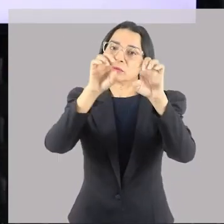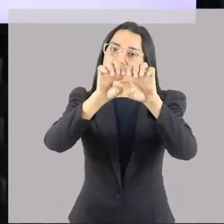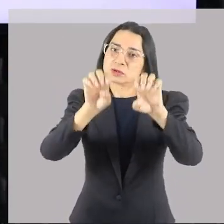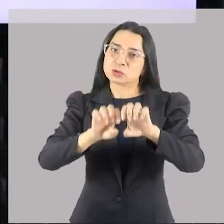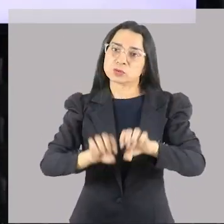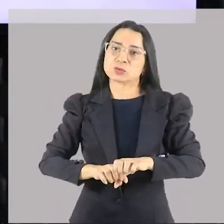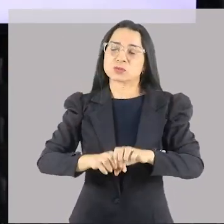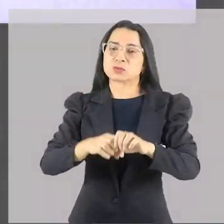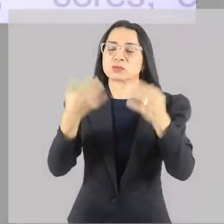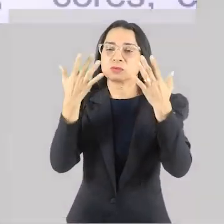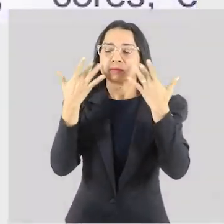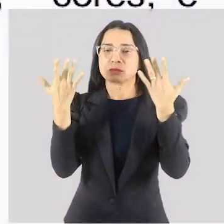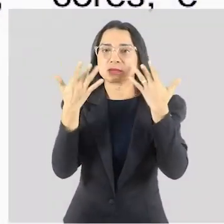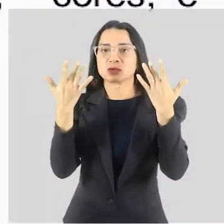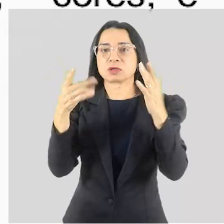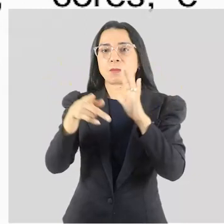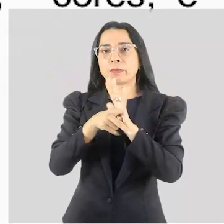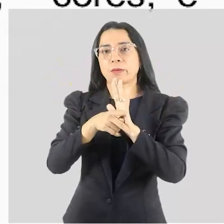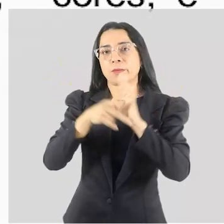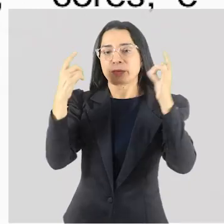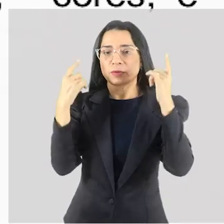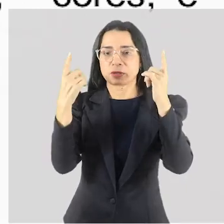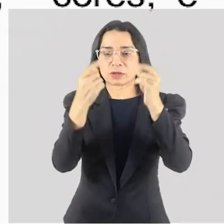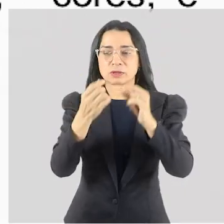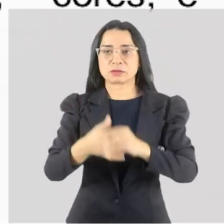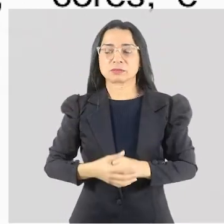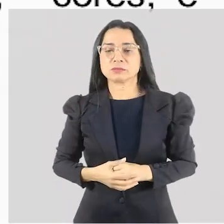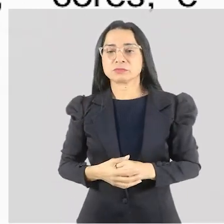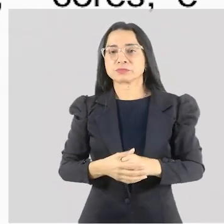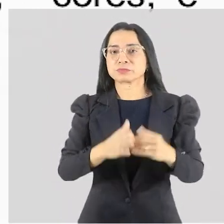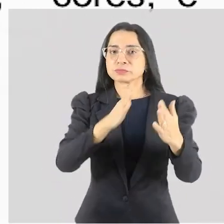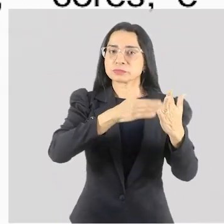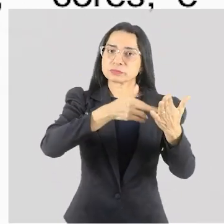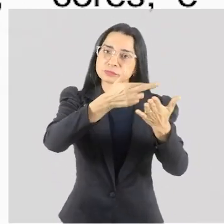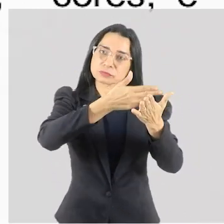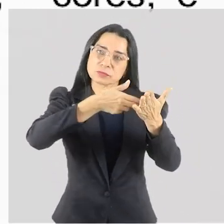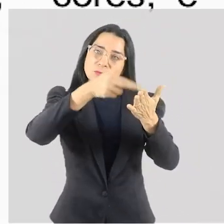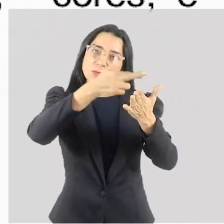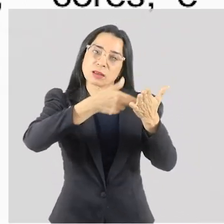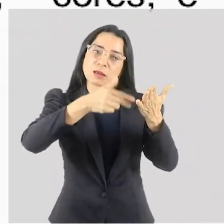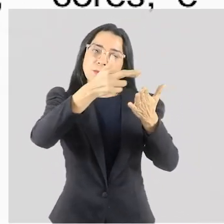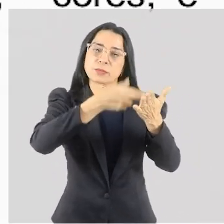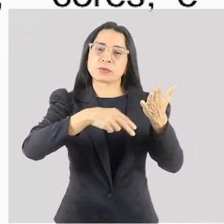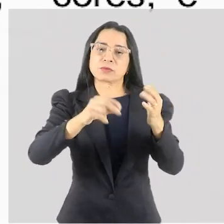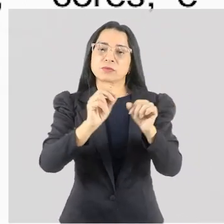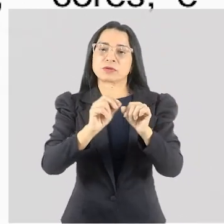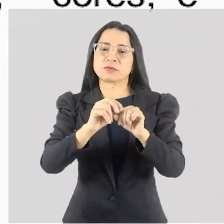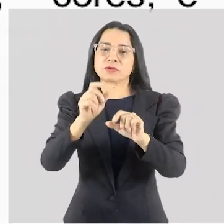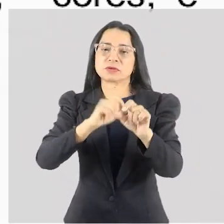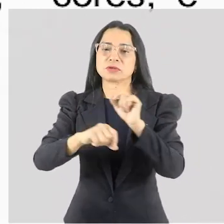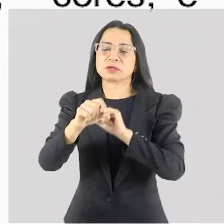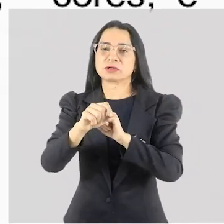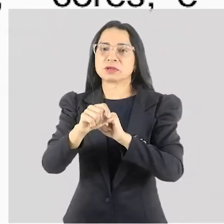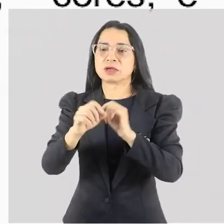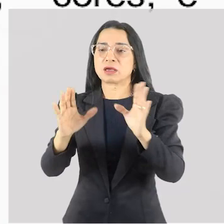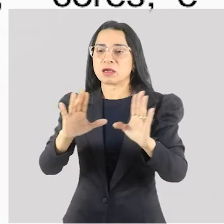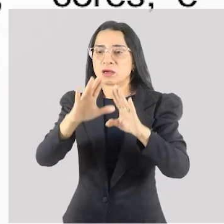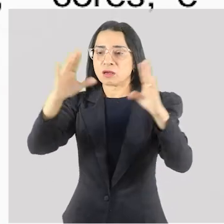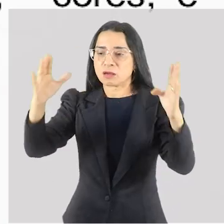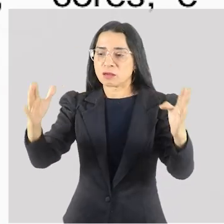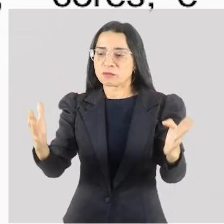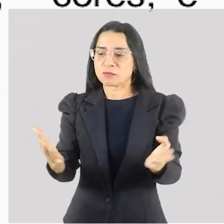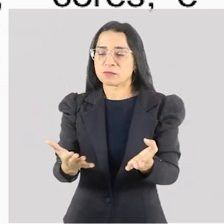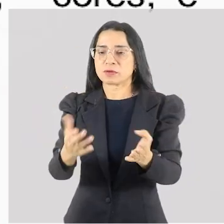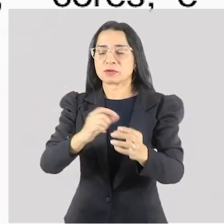teatro grego. A pintura grega, por sua vez, ela é feita em vasos. A forma mais... Eu sempre digo para meus alunos do Fundamental 1.